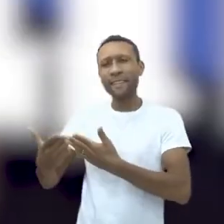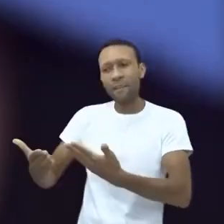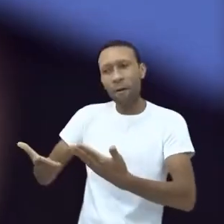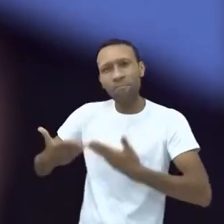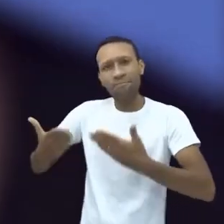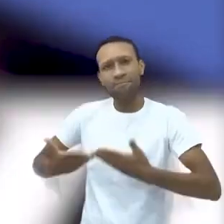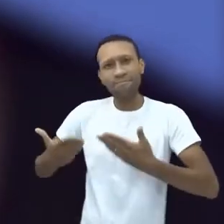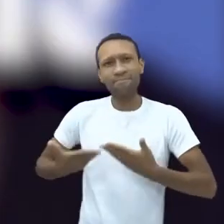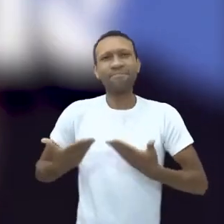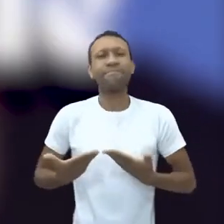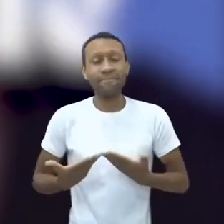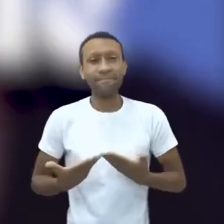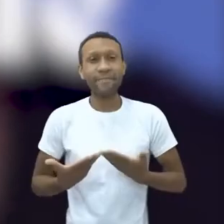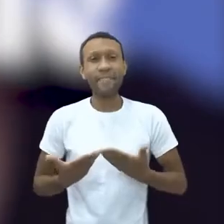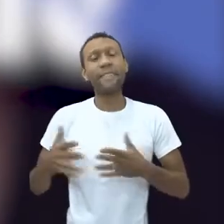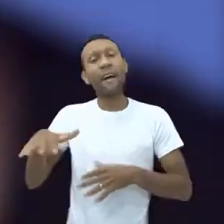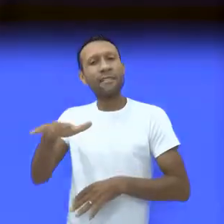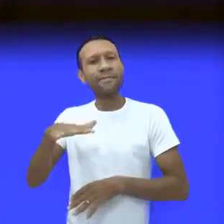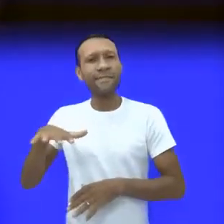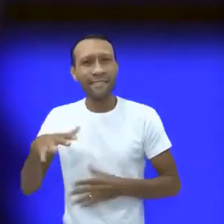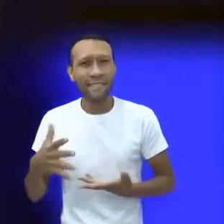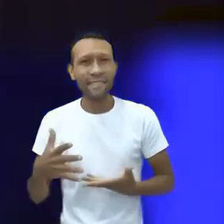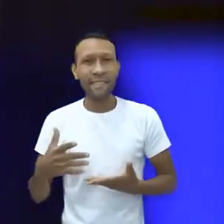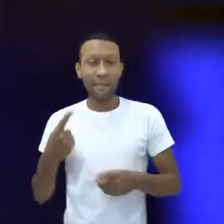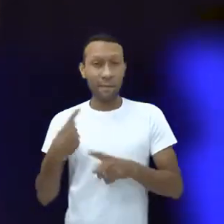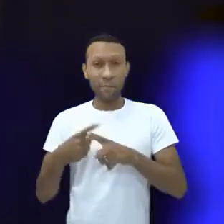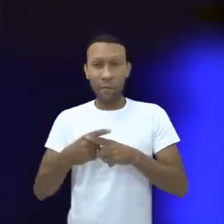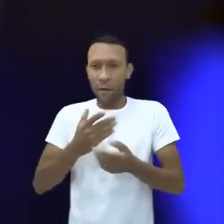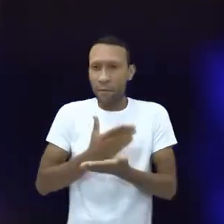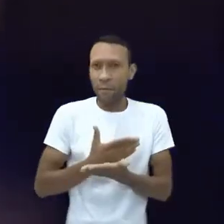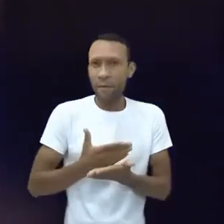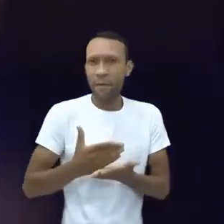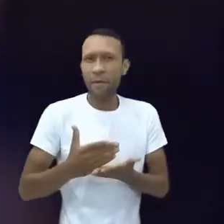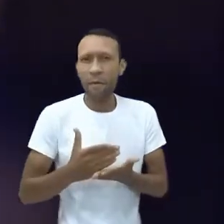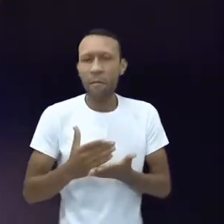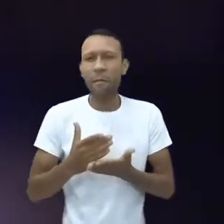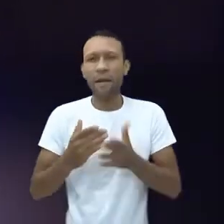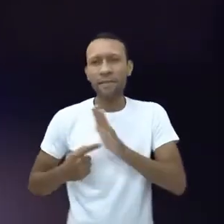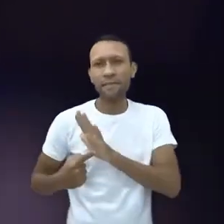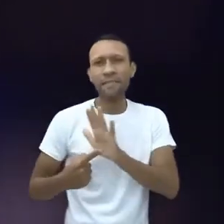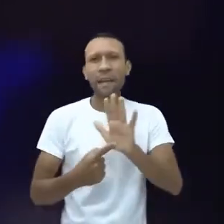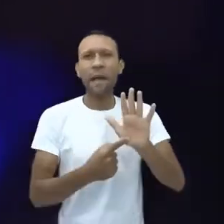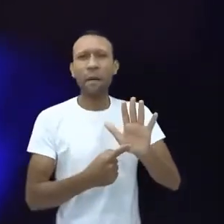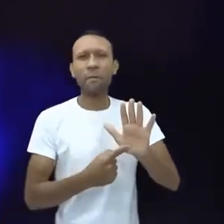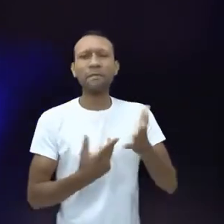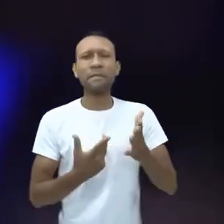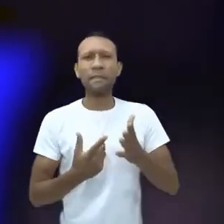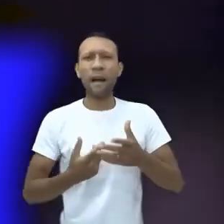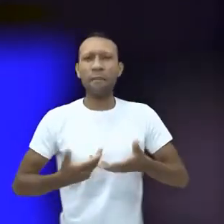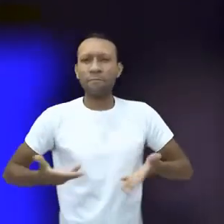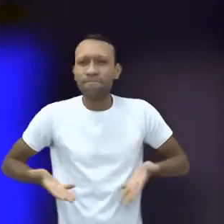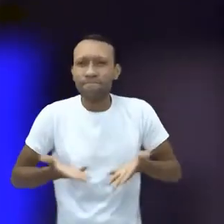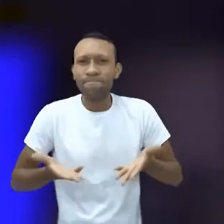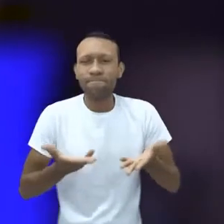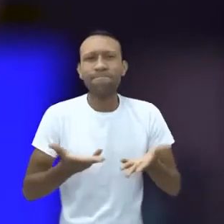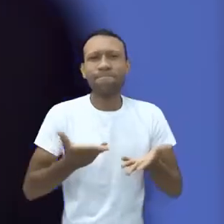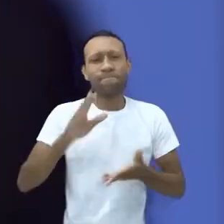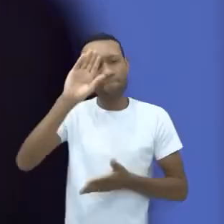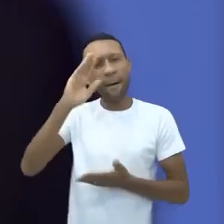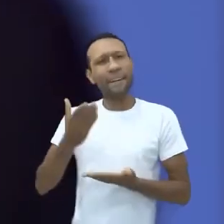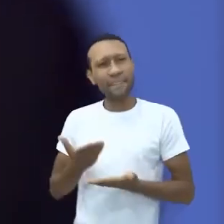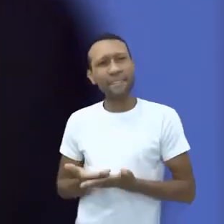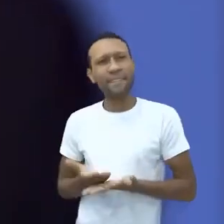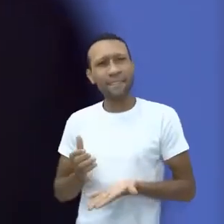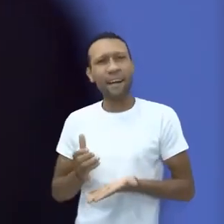inspiram, e fazer a sua rede ali dentro. Porque a partir do momento que eu comecei a me posicionar, falar o que eu acreditava, foi quando eu também